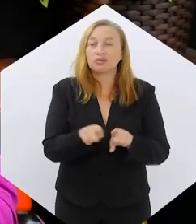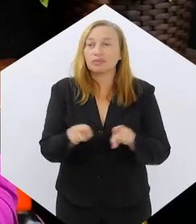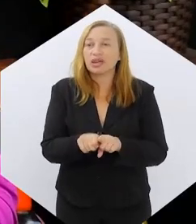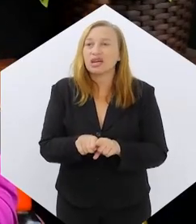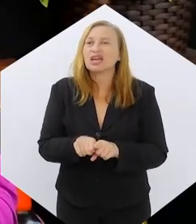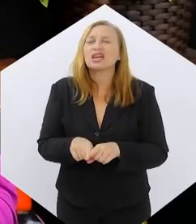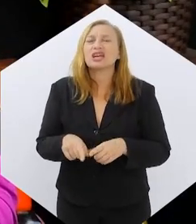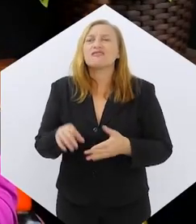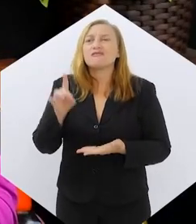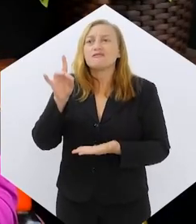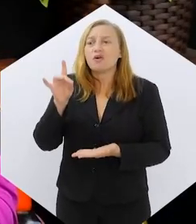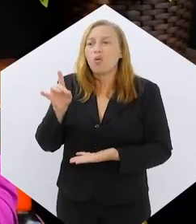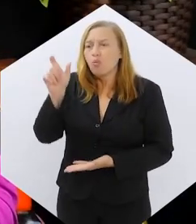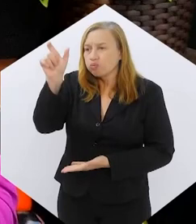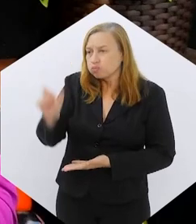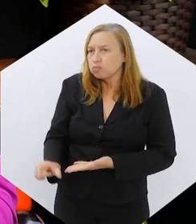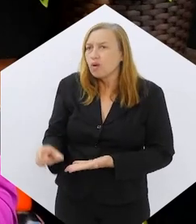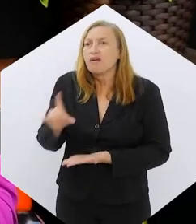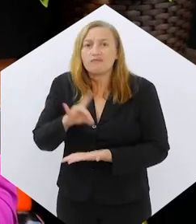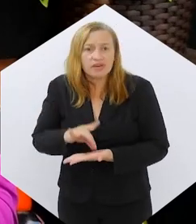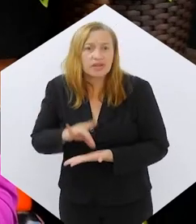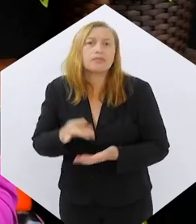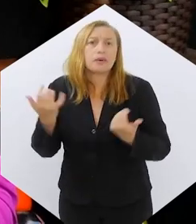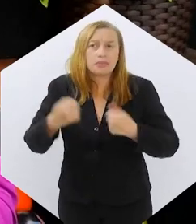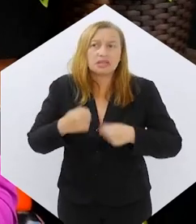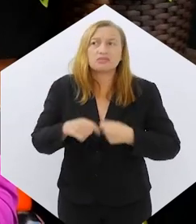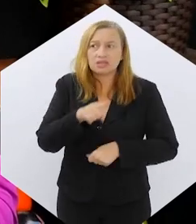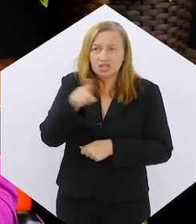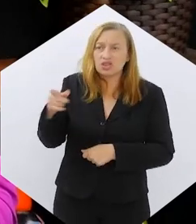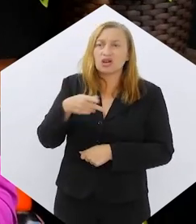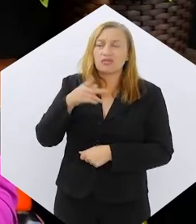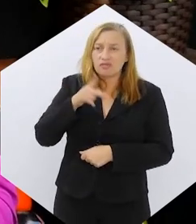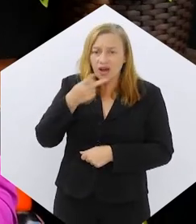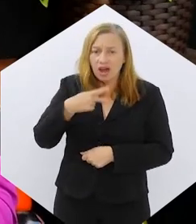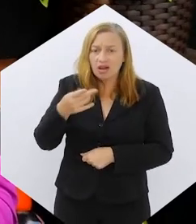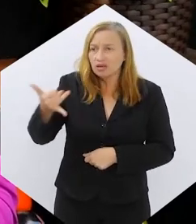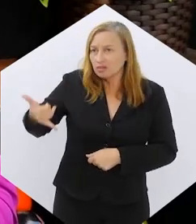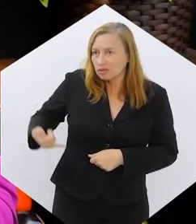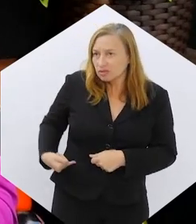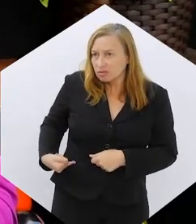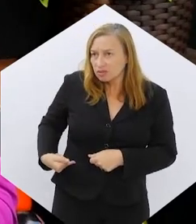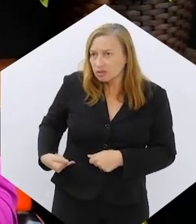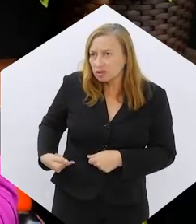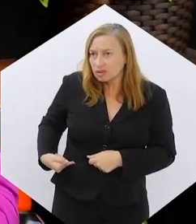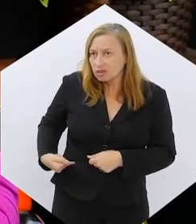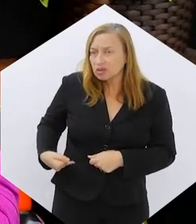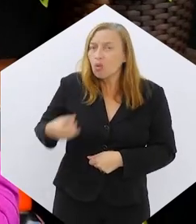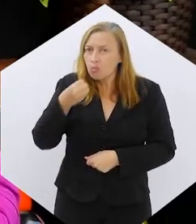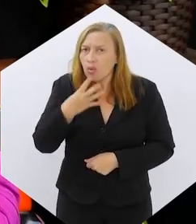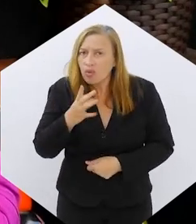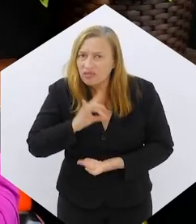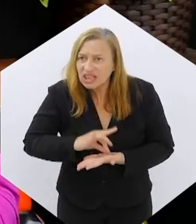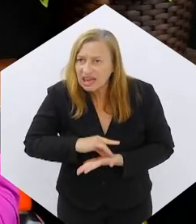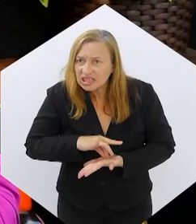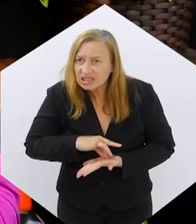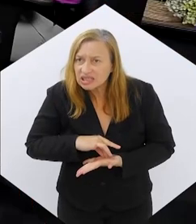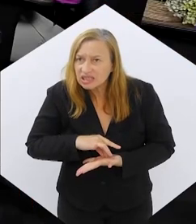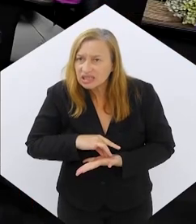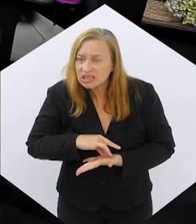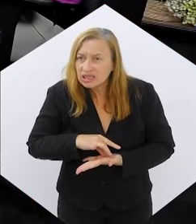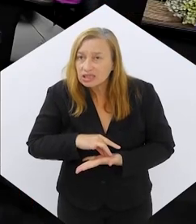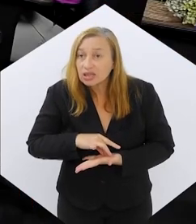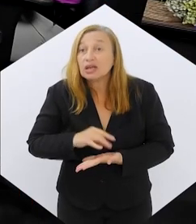para quem realmente precisa, pelo que vocês já adiantaram aqui, esses medicamentos, eles são realmente eficazes, é isso mesmo?